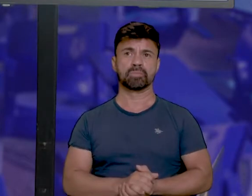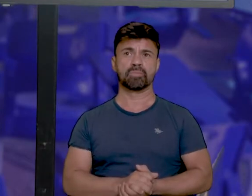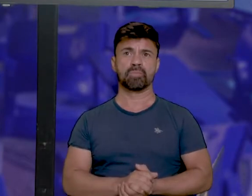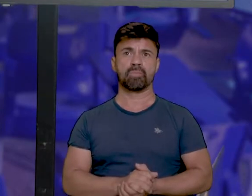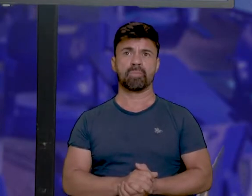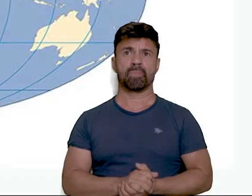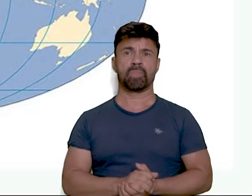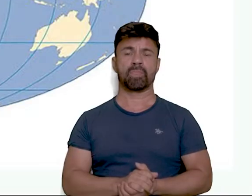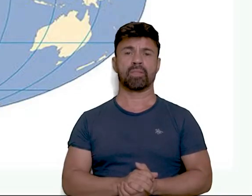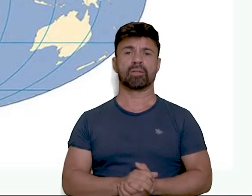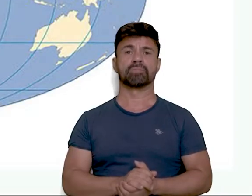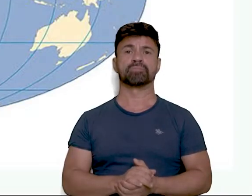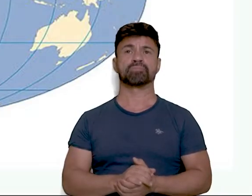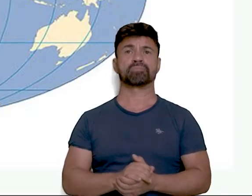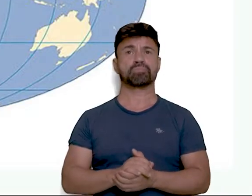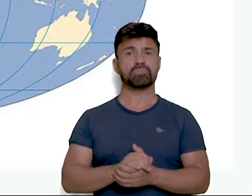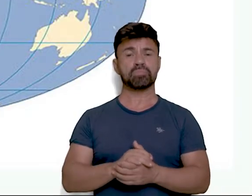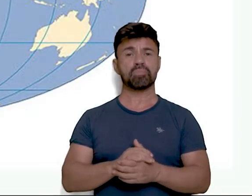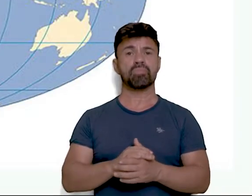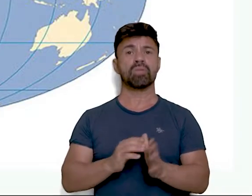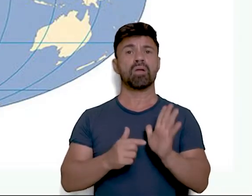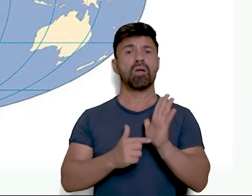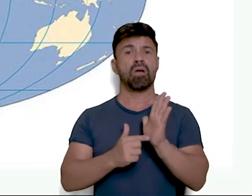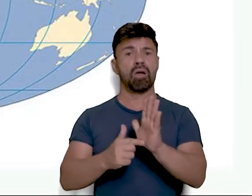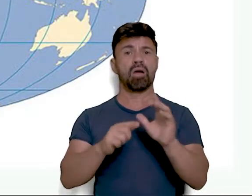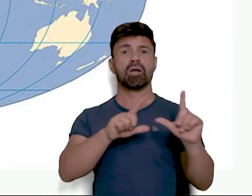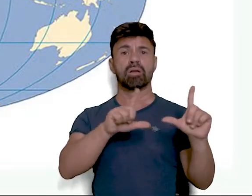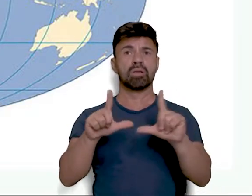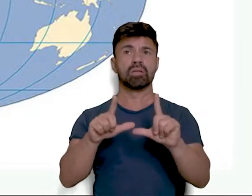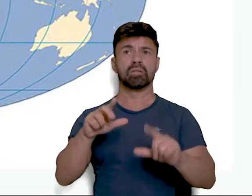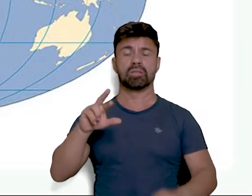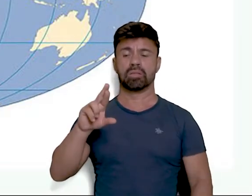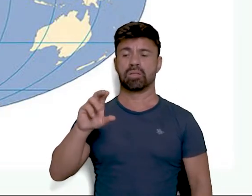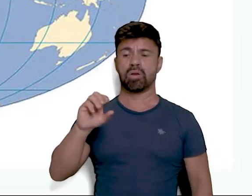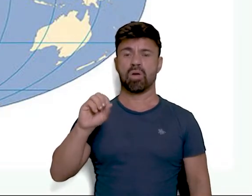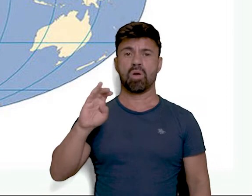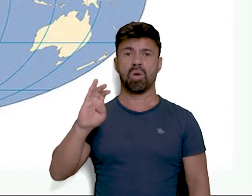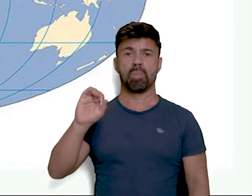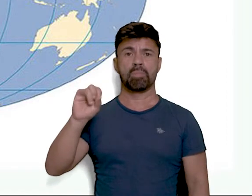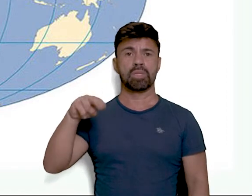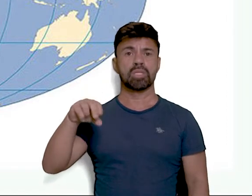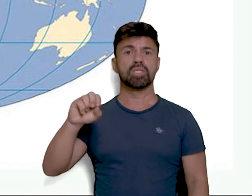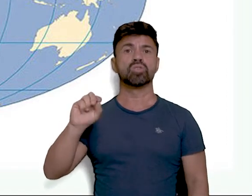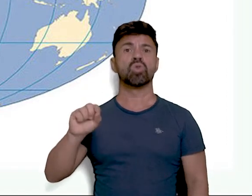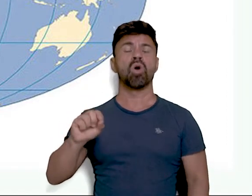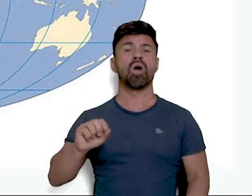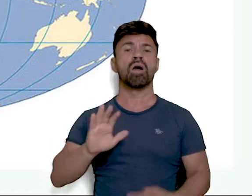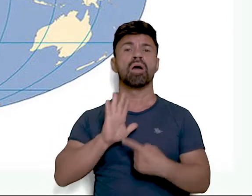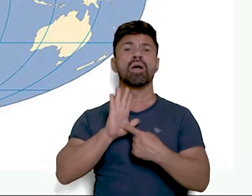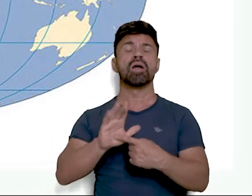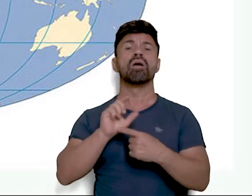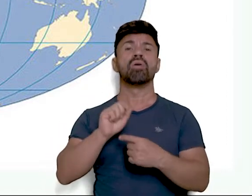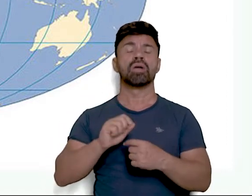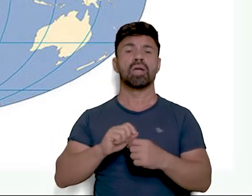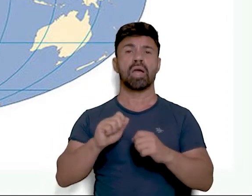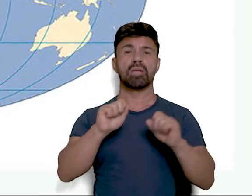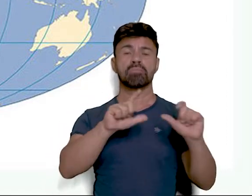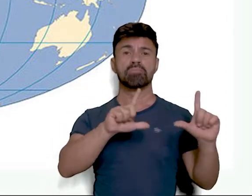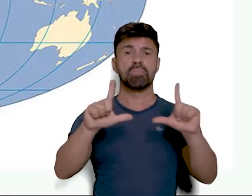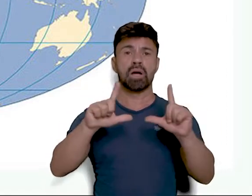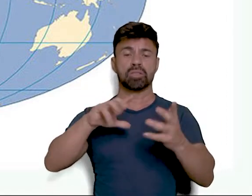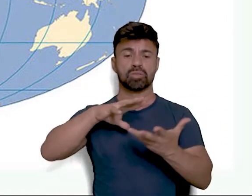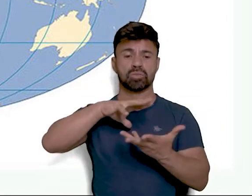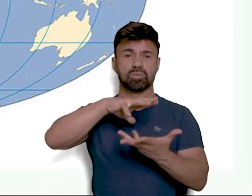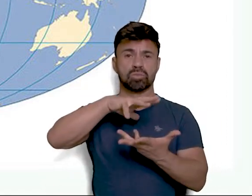Projeções de Robson. Veja bem, pessoal, essa projeção de Robson, ela dá um destaque aí, ela é uma imagem do nosso